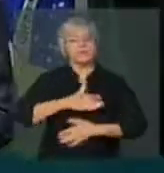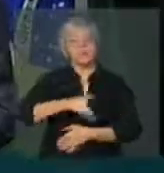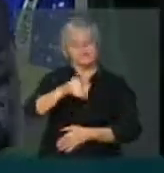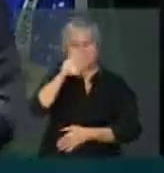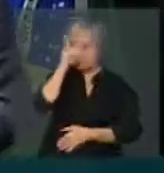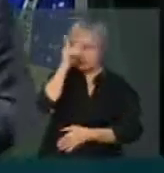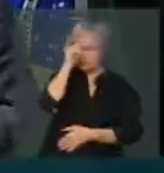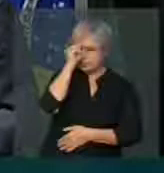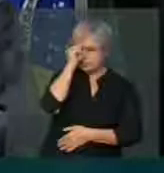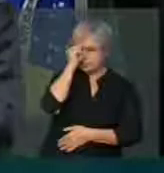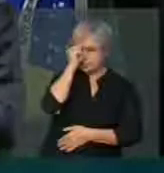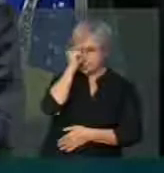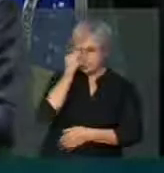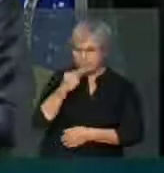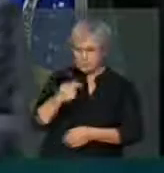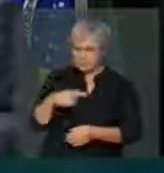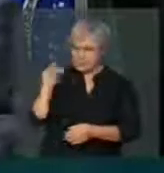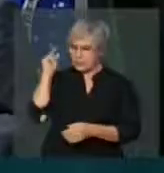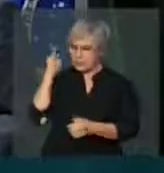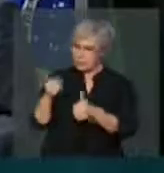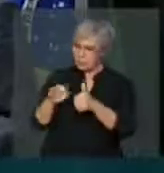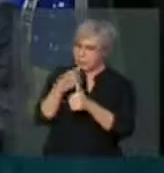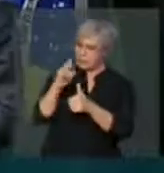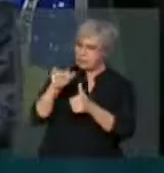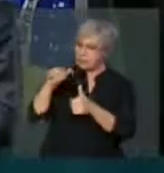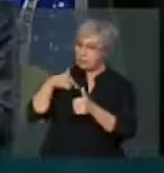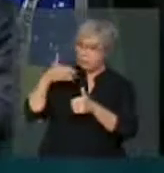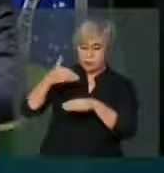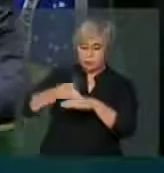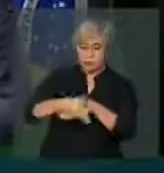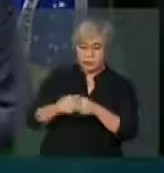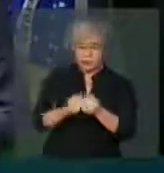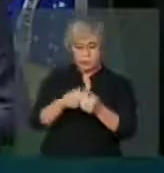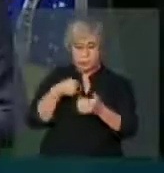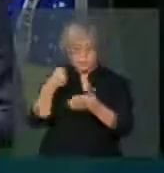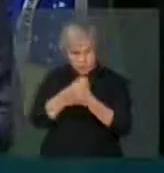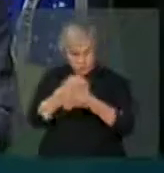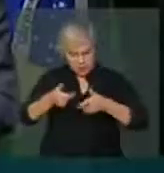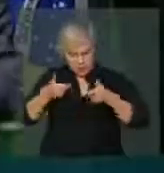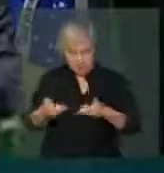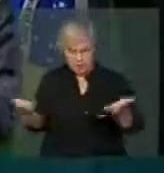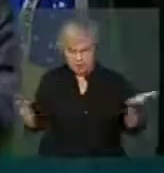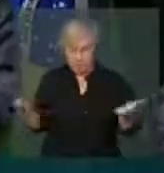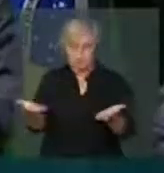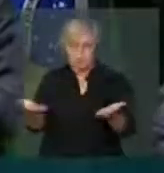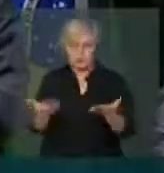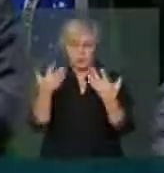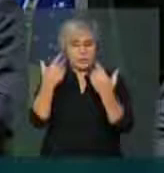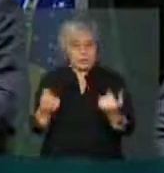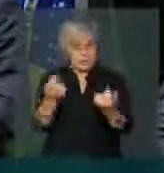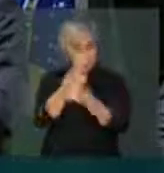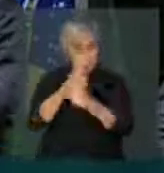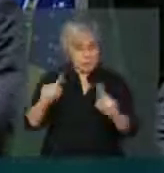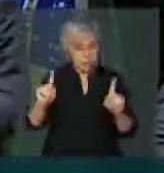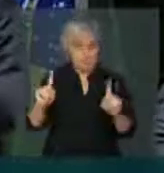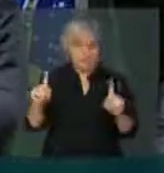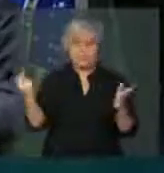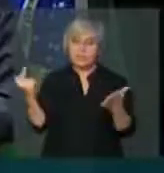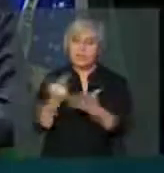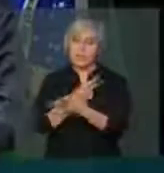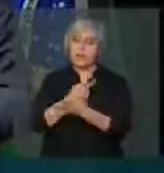Desde o primeiro dia que eu entrei em meu mandato, eu vim com essa missão de não deixar mais acontecer